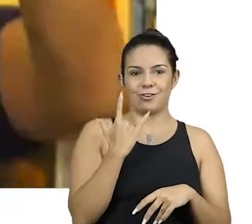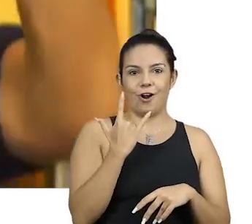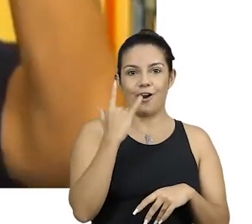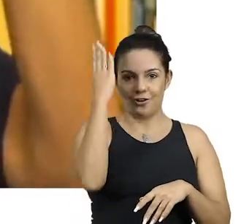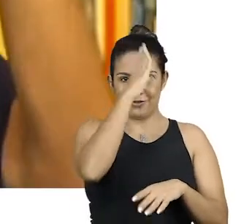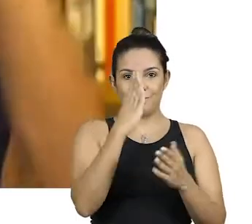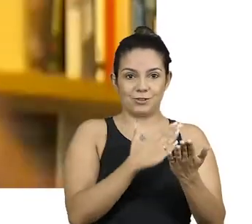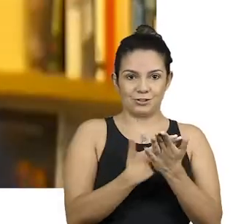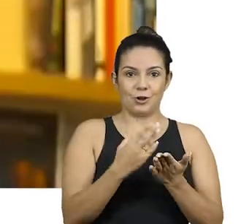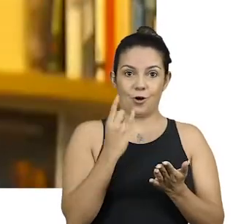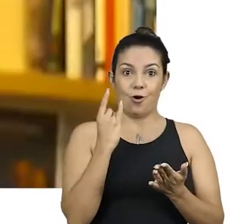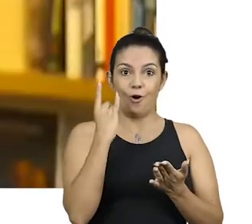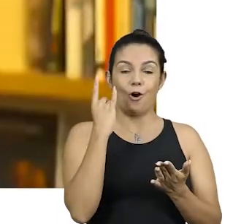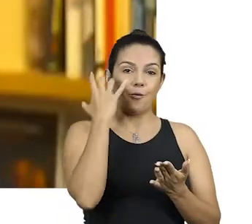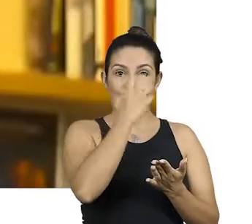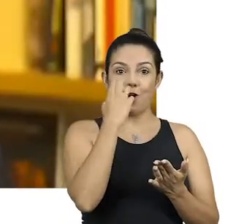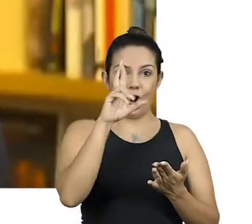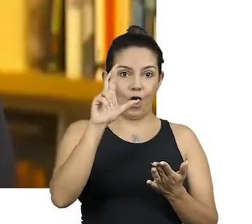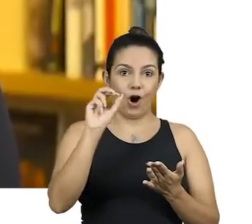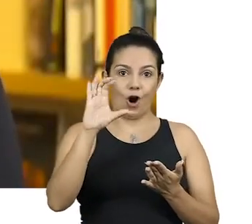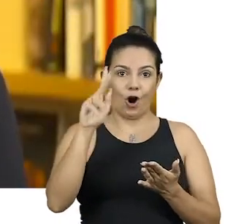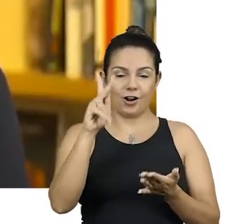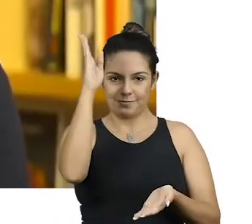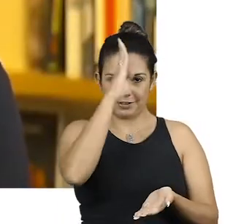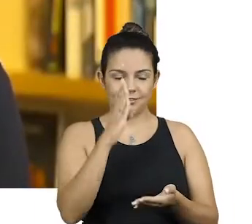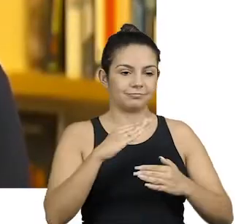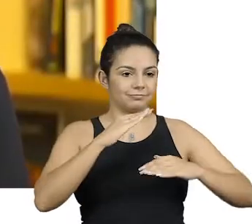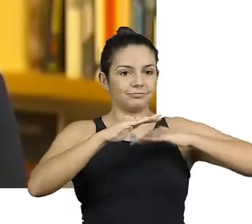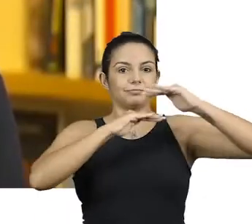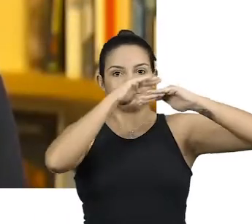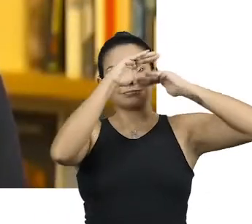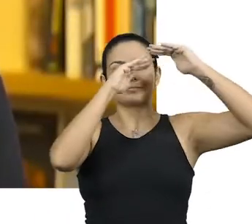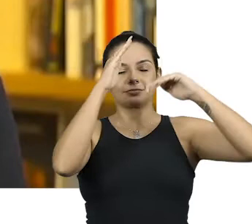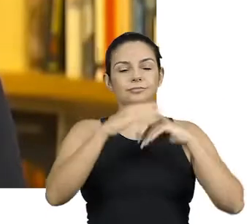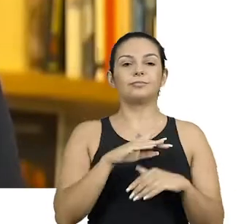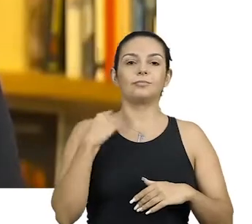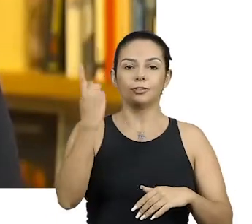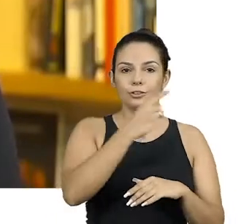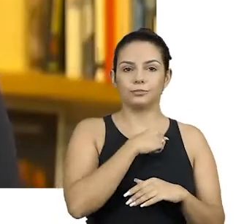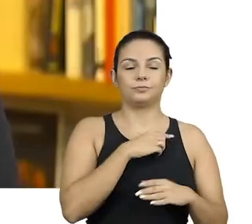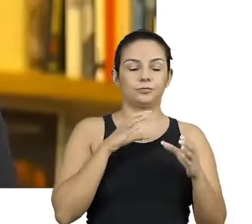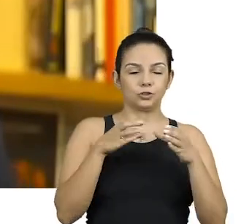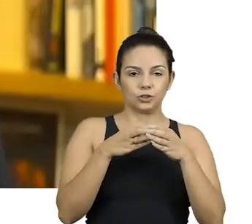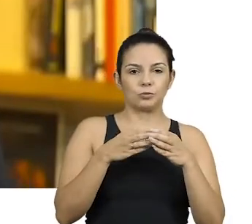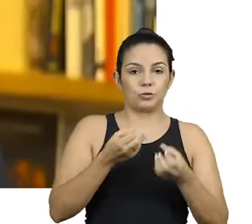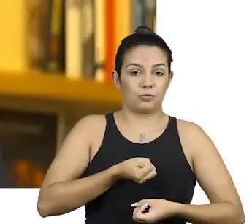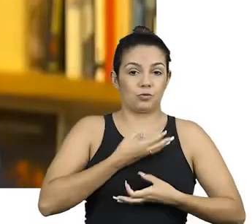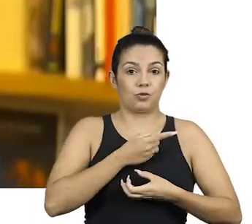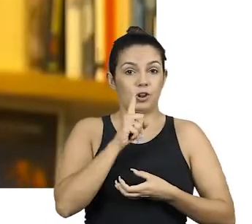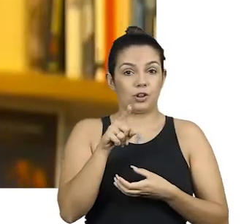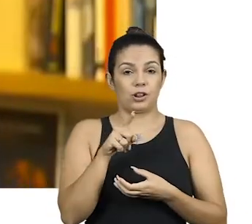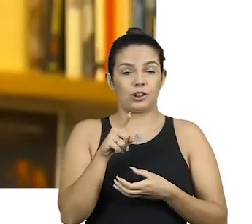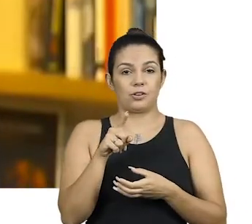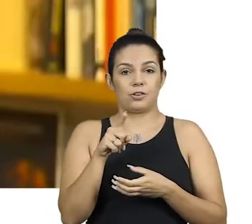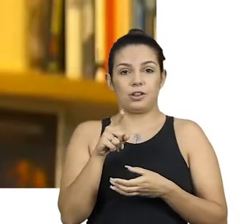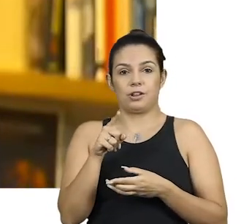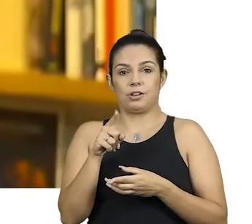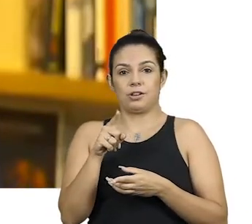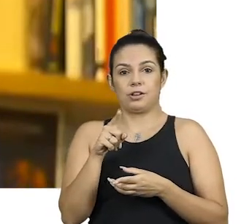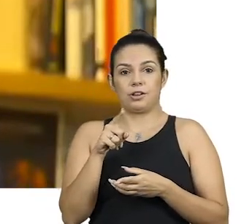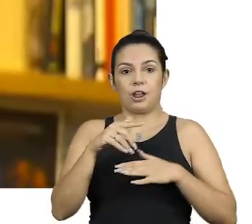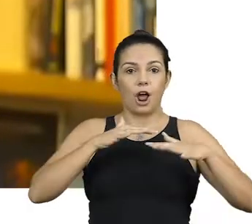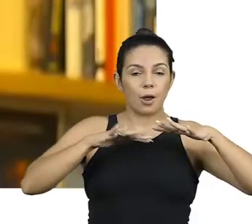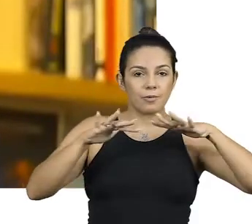e daí para cima. O nosso grupo de poesia era um pouco identificado com esse movimento do